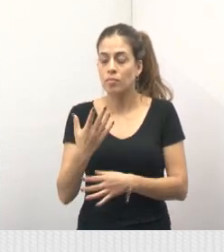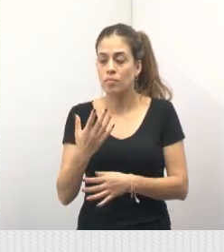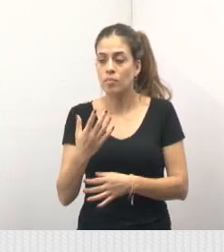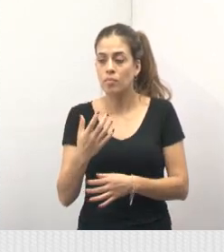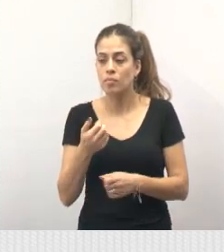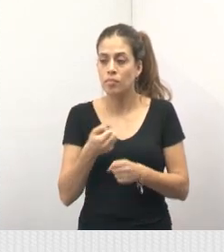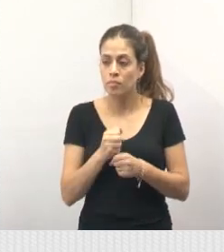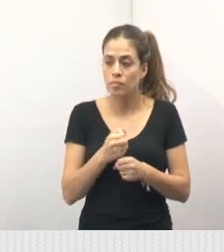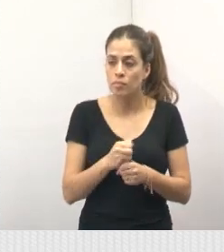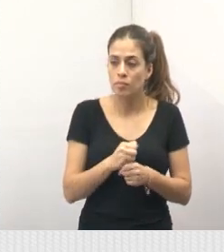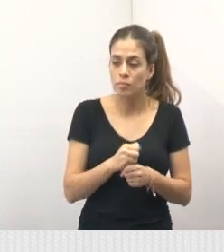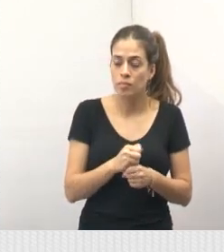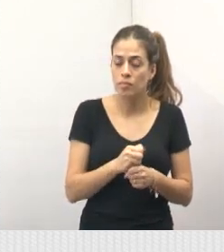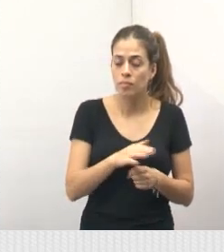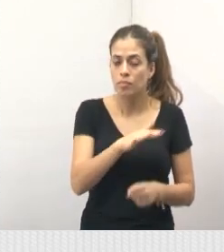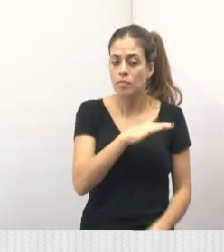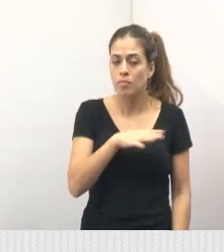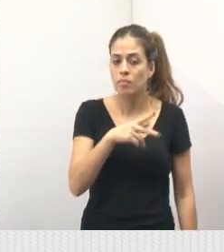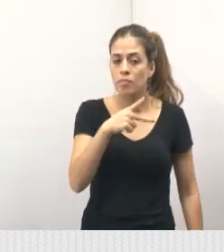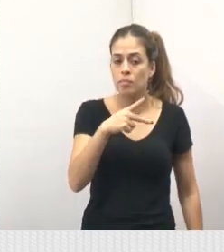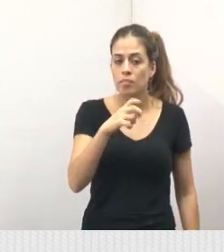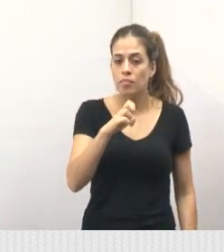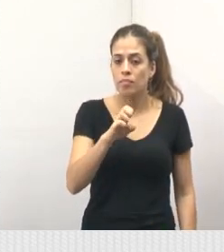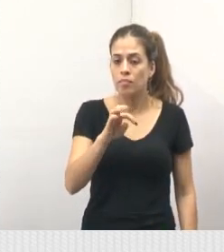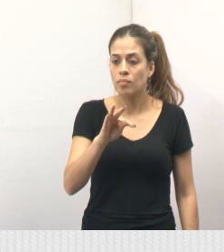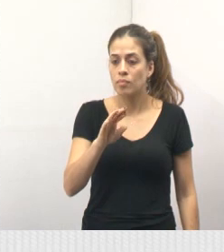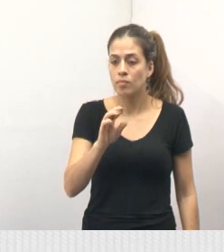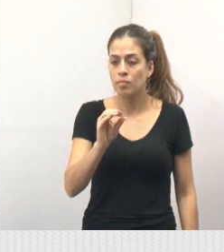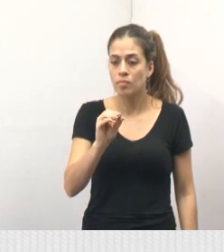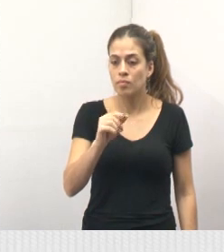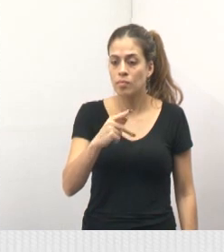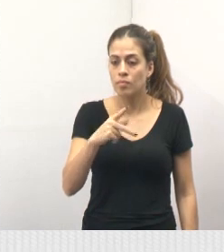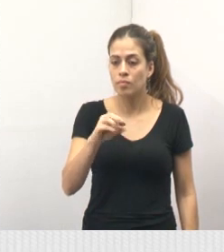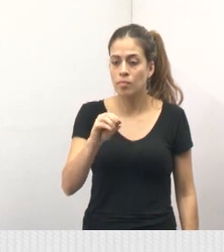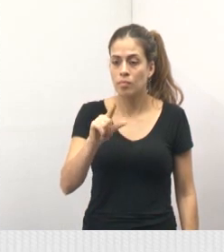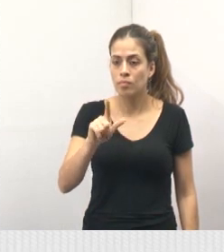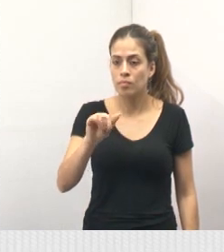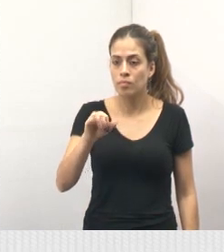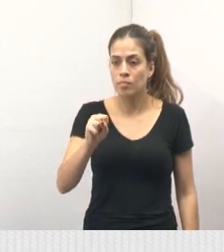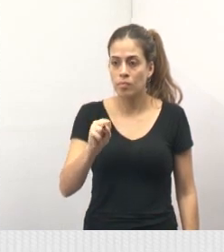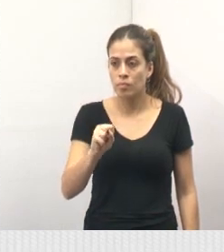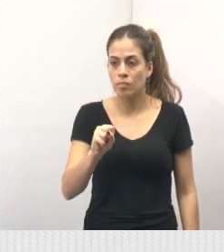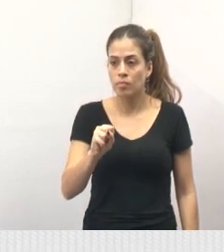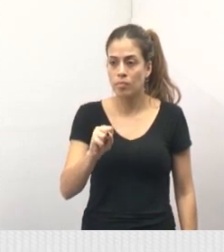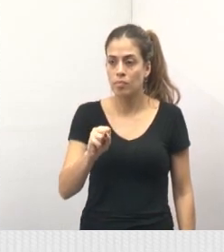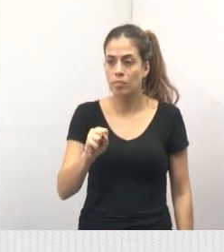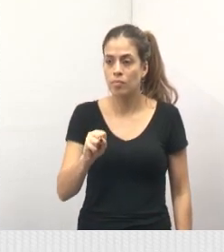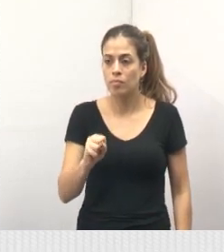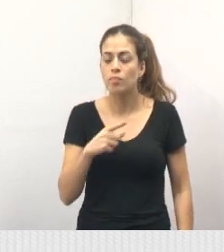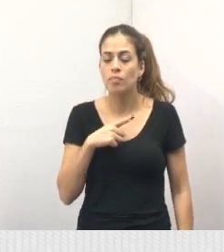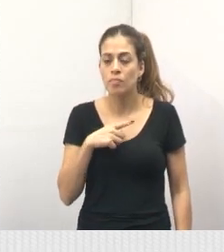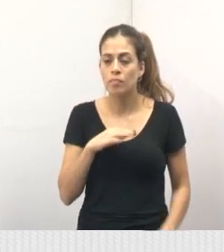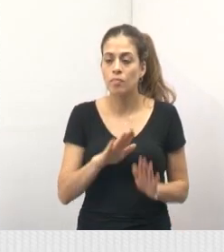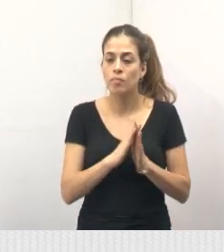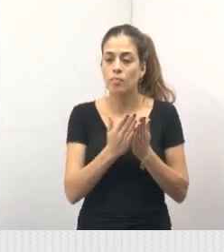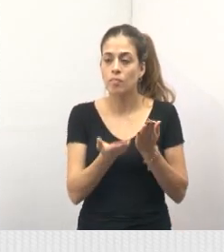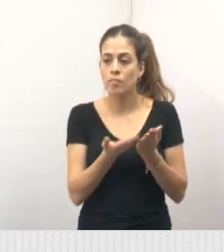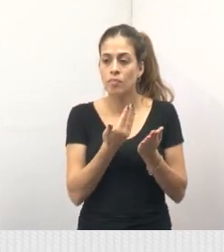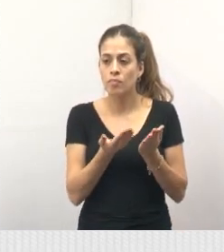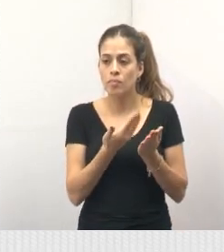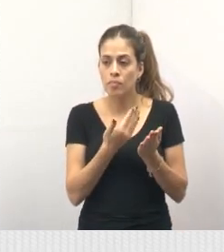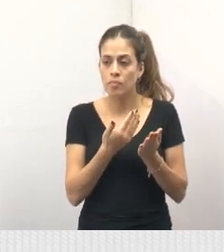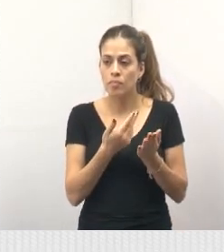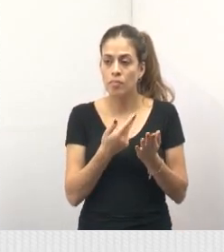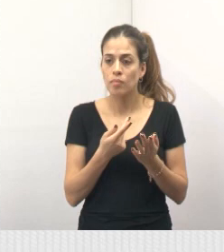Petrópolis, e é conhecido como o Profeta da Caridade. Então, tem o livro Padre Siqueira, o Profeta da